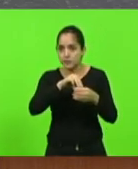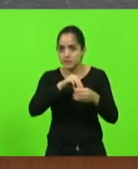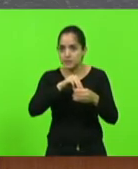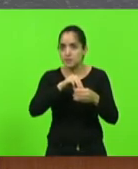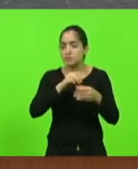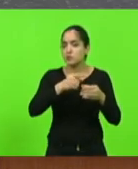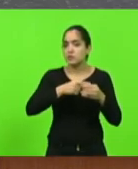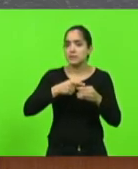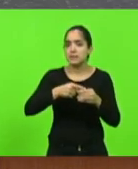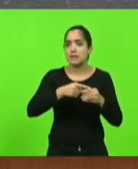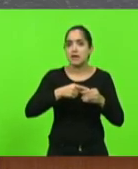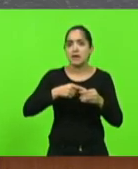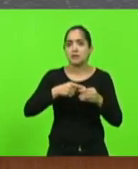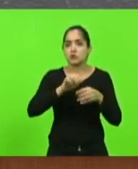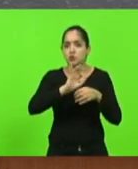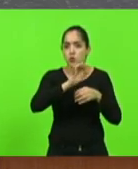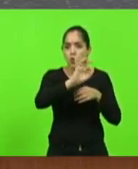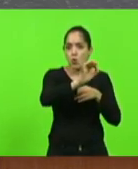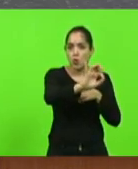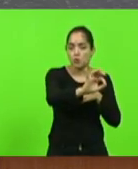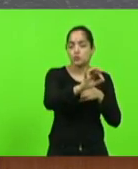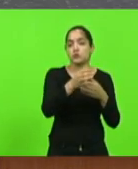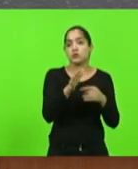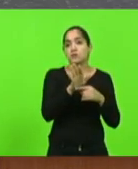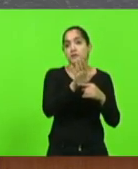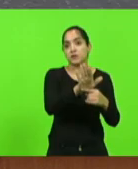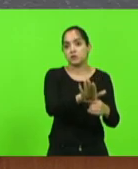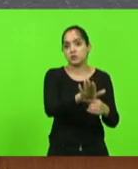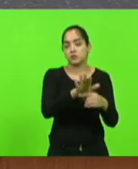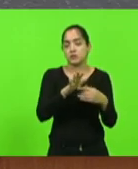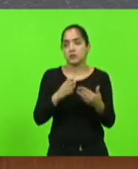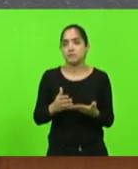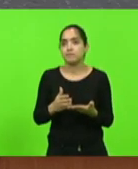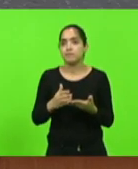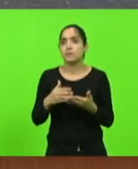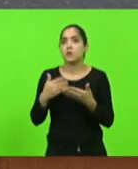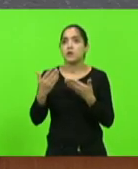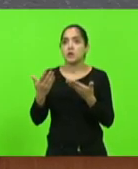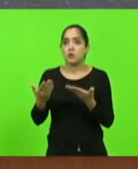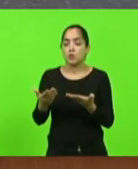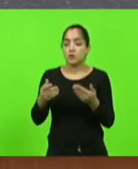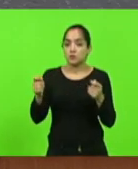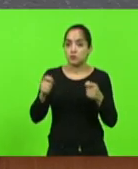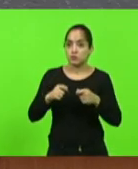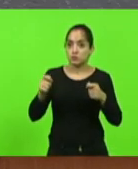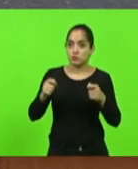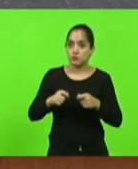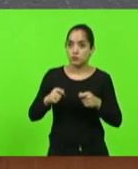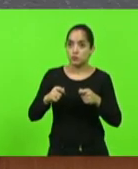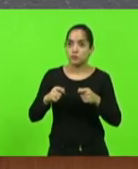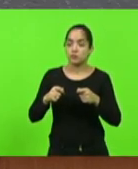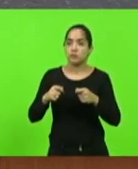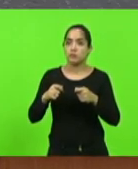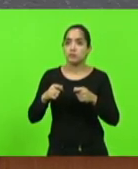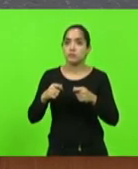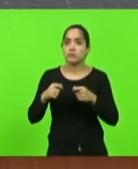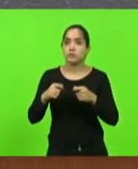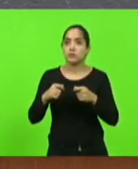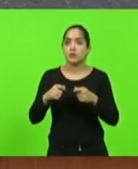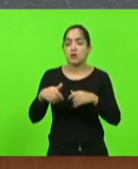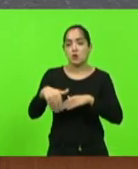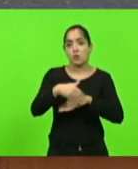uma grande diferença, deputado Berlanda, quando se executa uma rua